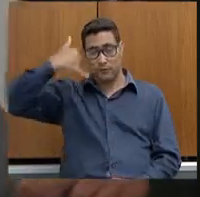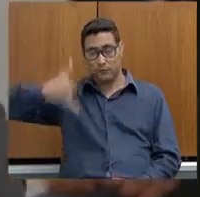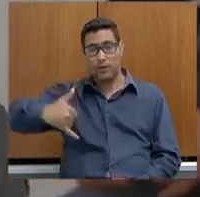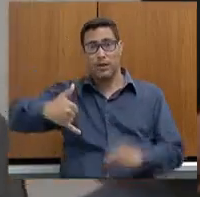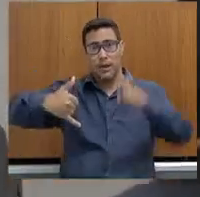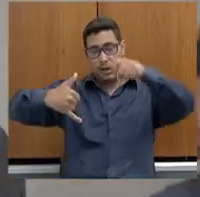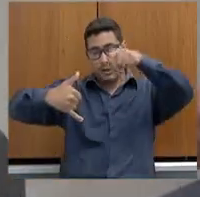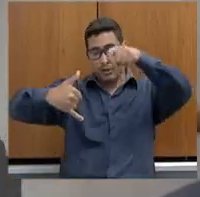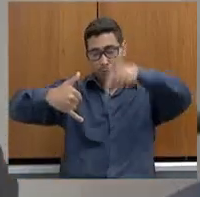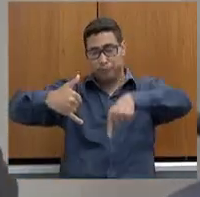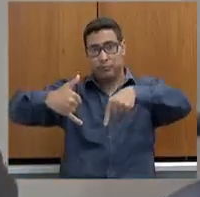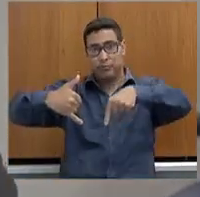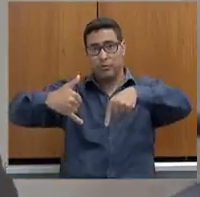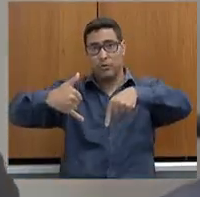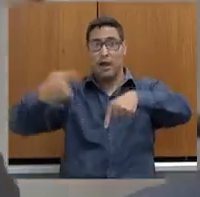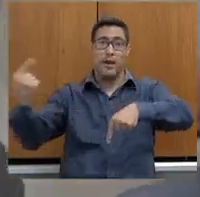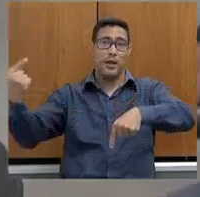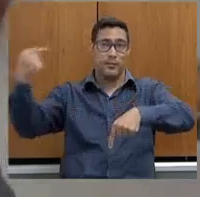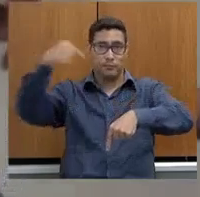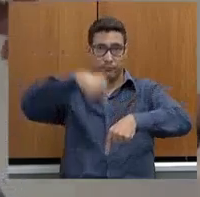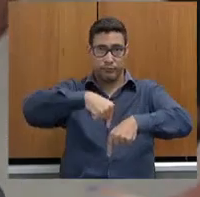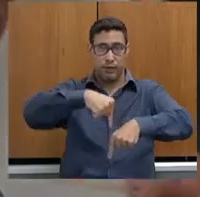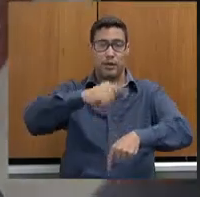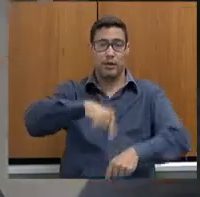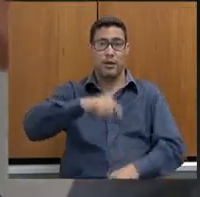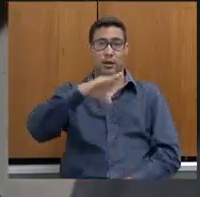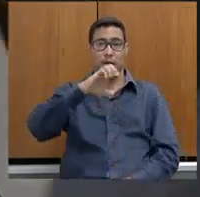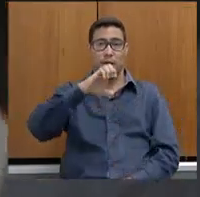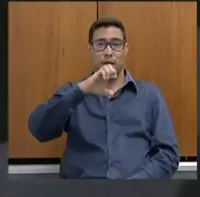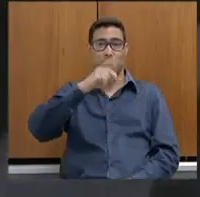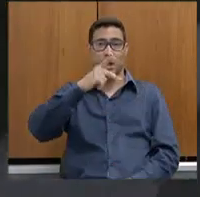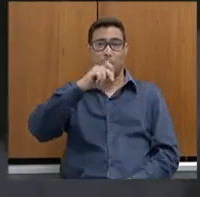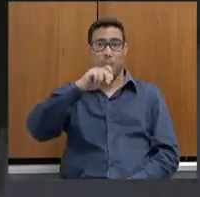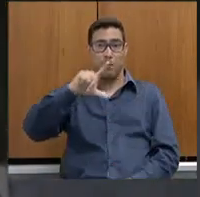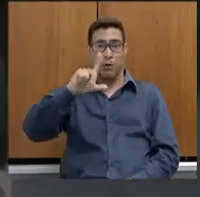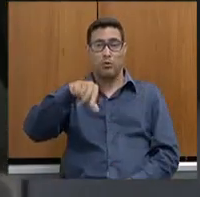um botão, caía na sepulca e na polícia civil, que era do outro lado da praça.